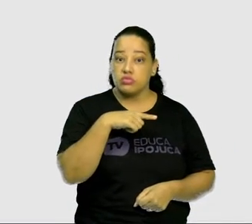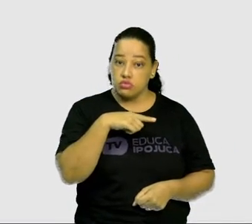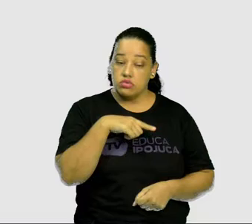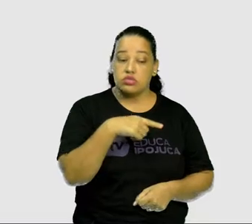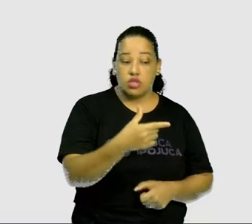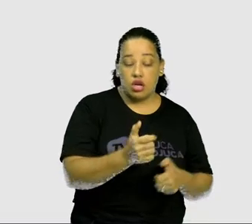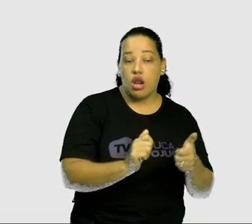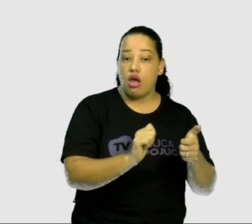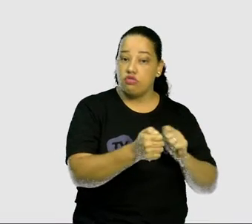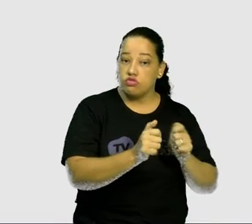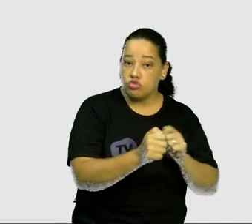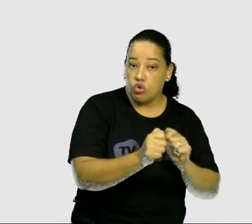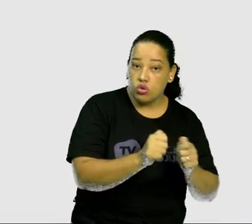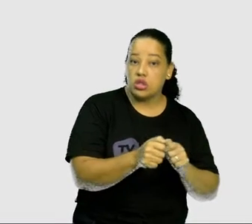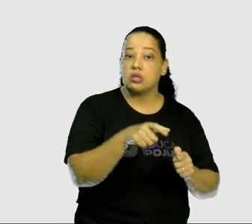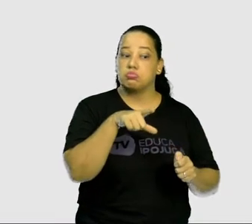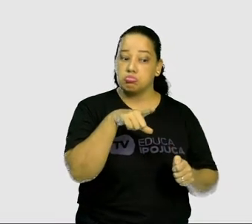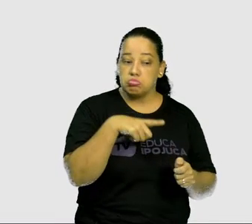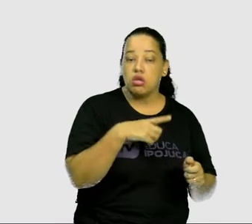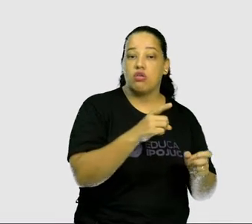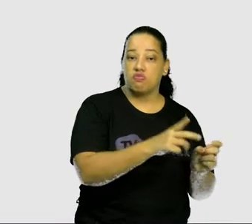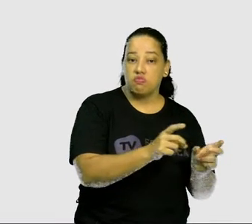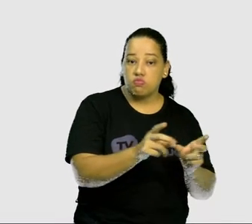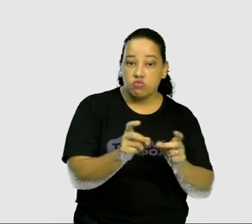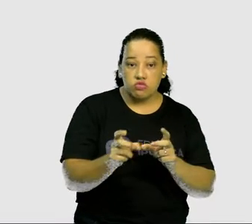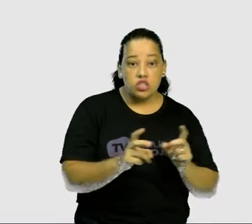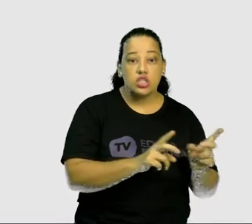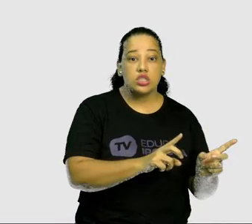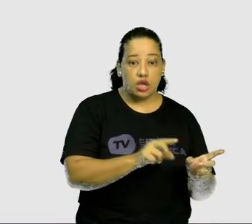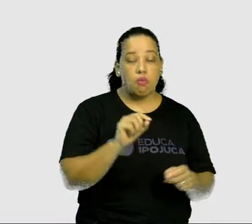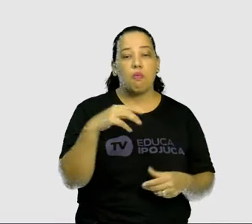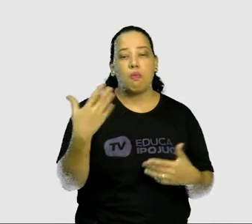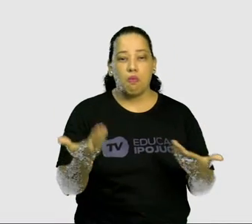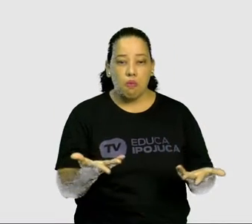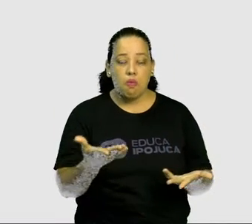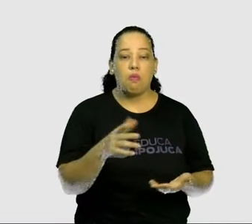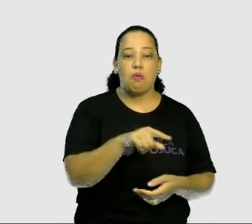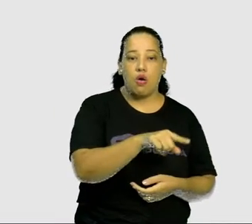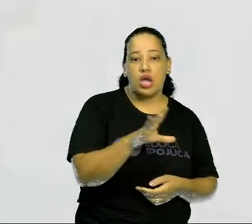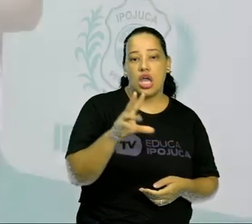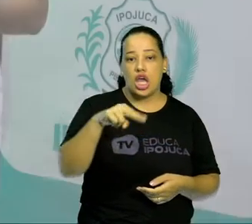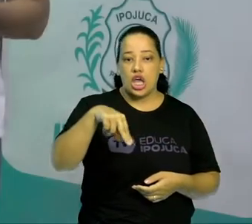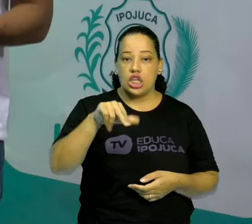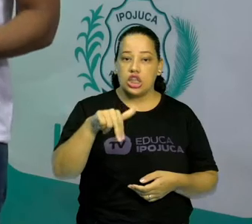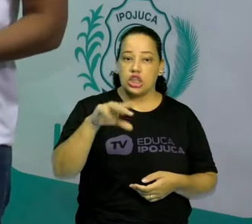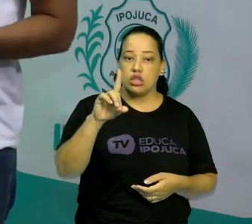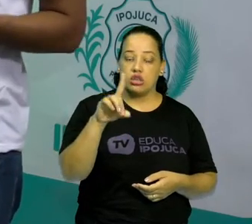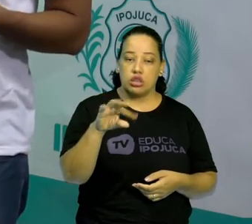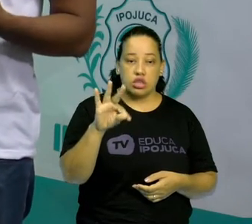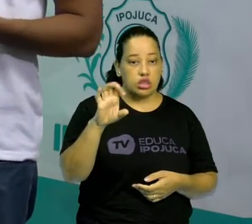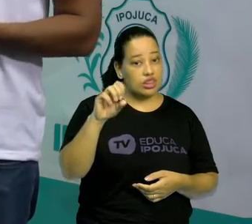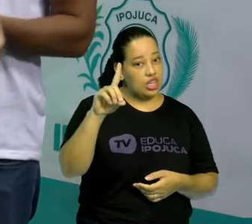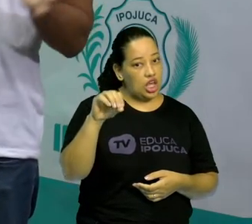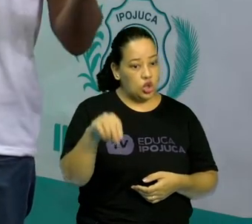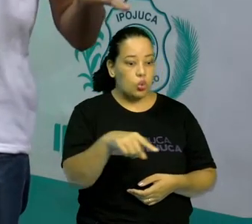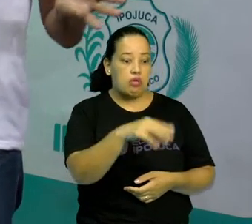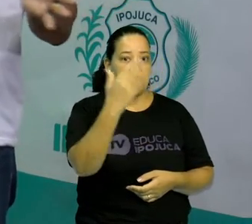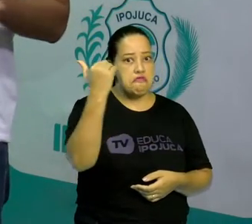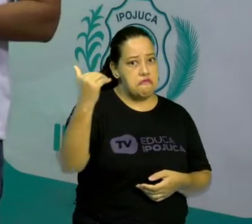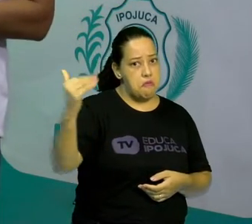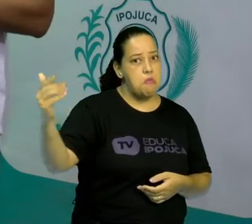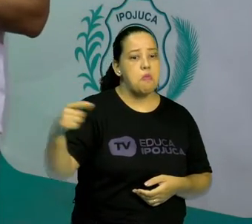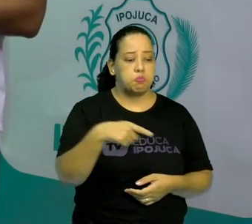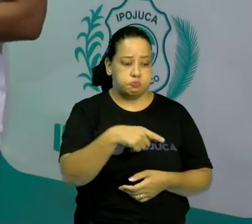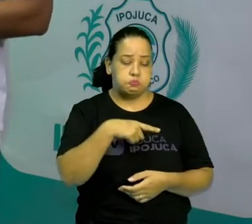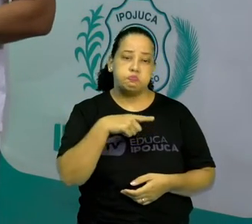se consolida no mercado, com o lançamento do Super Nintendo, que foi o console, talvez, mais famoso